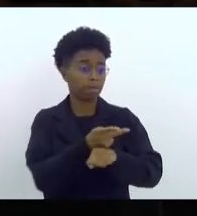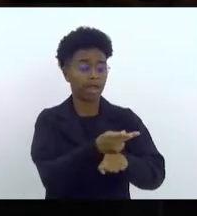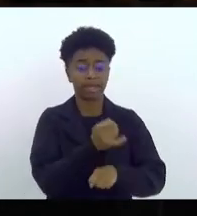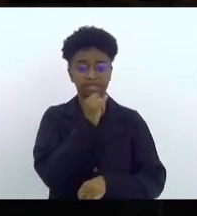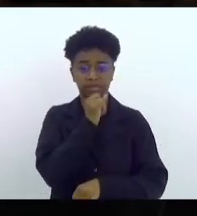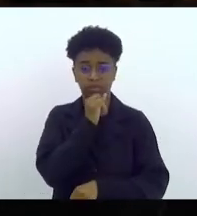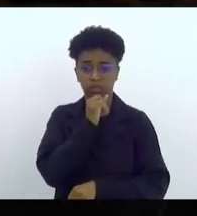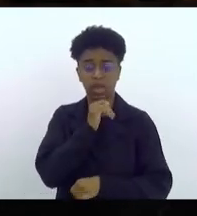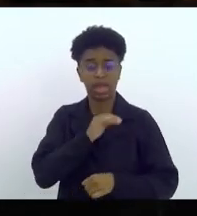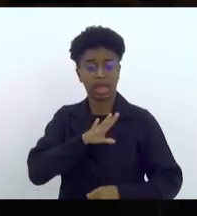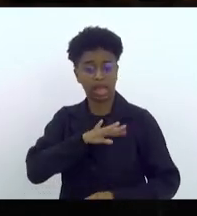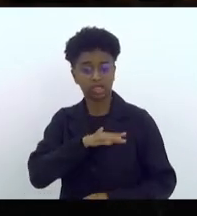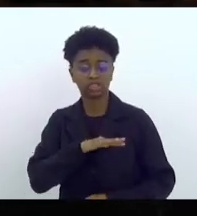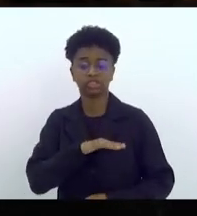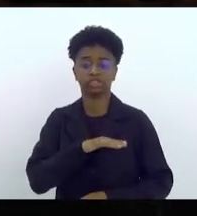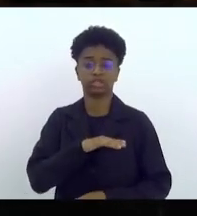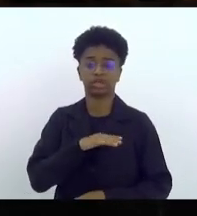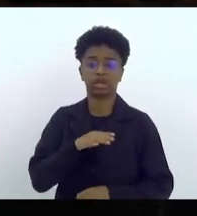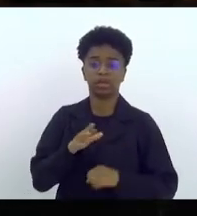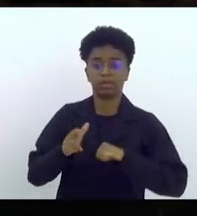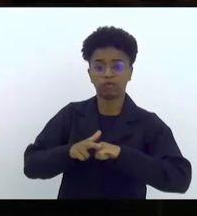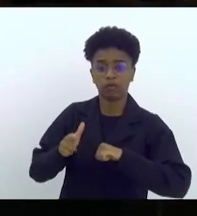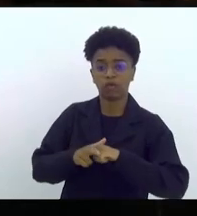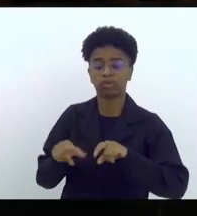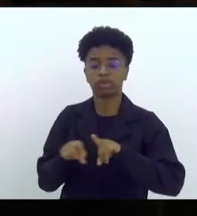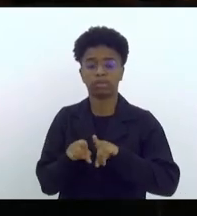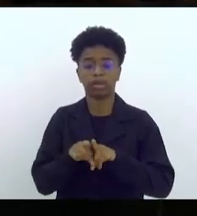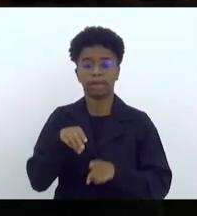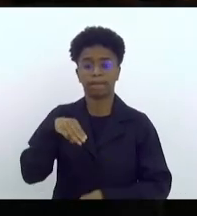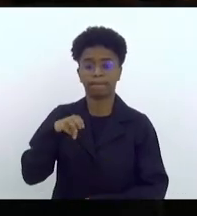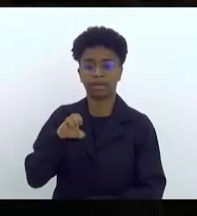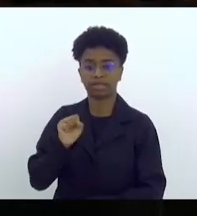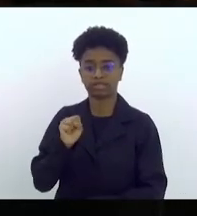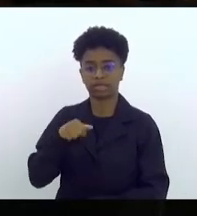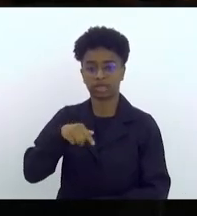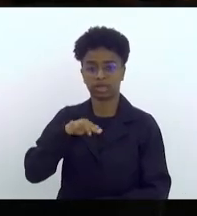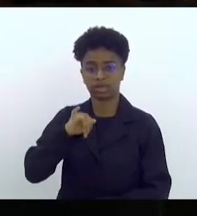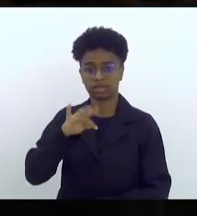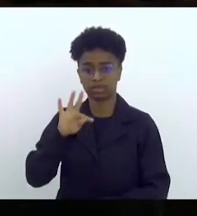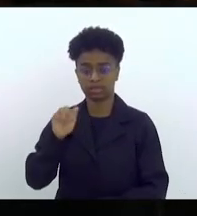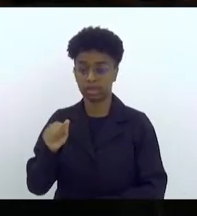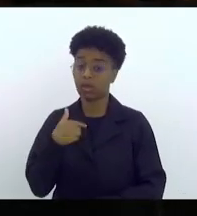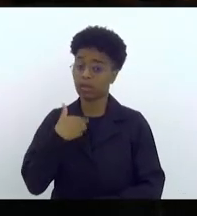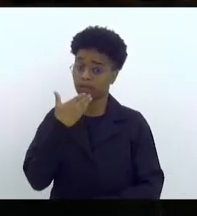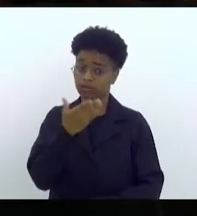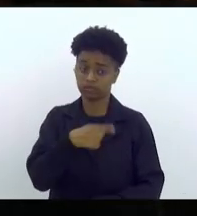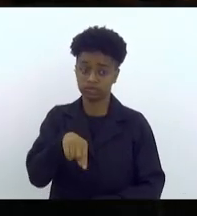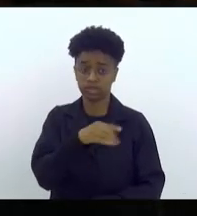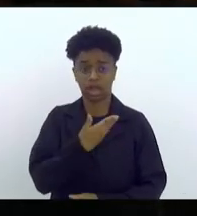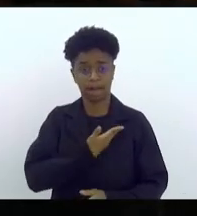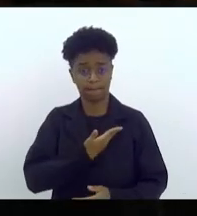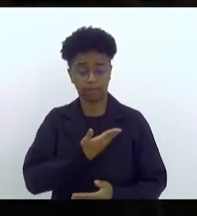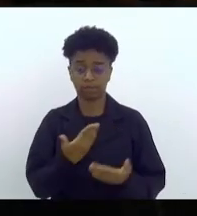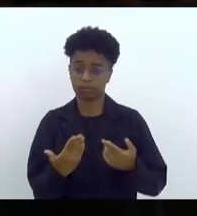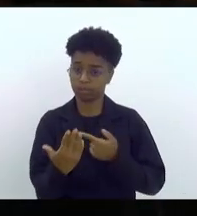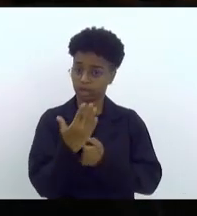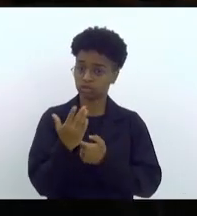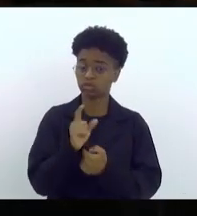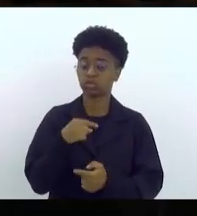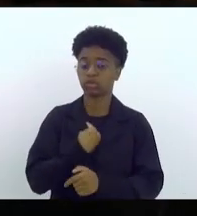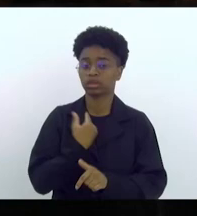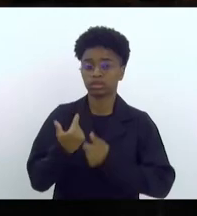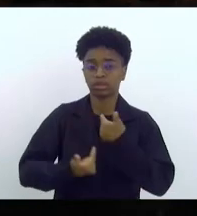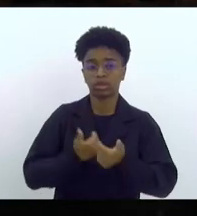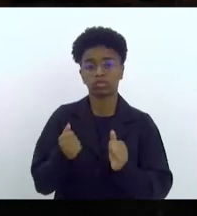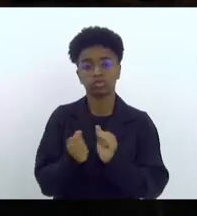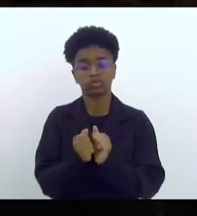Duque de Caxias, como Belfort, hoje, como Mesquita. Peço aqui a ajuda de todos os colegas, mas estamos aqui juntos, trabalhando